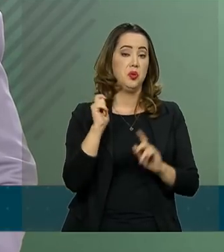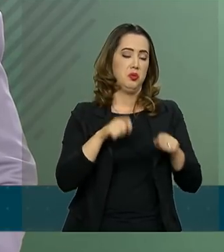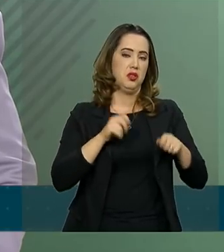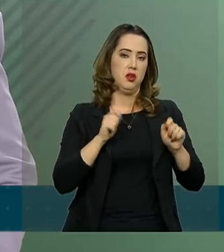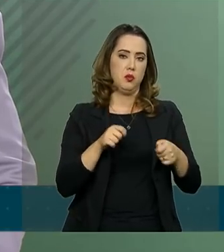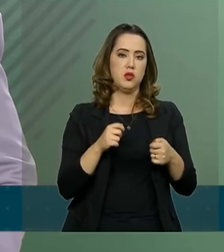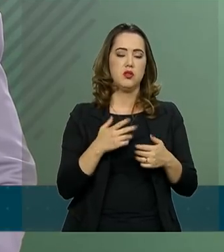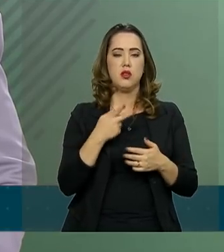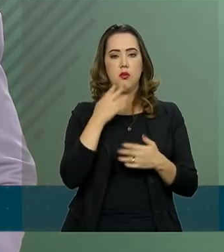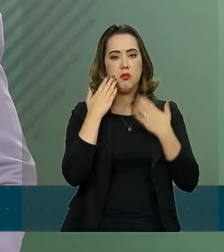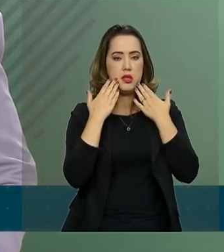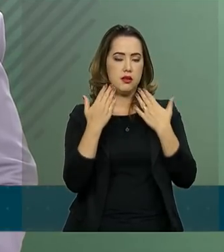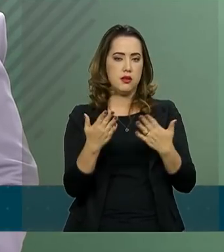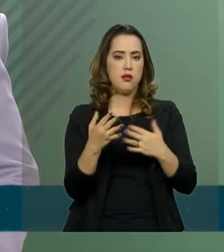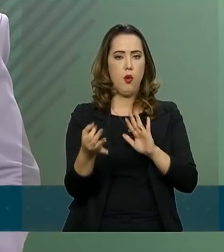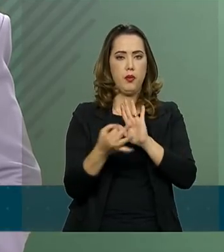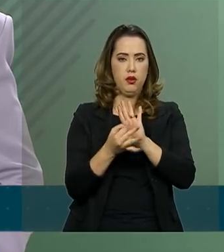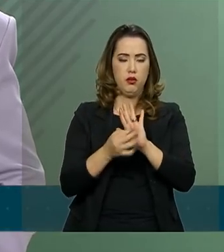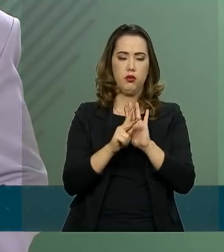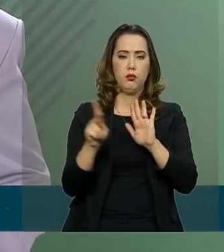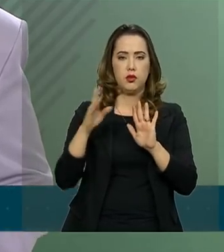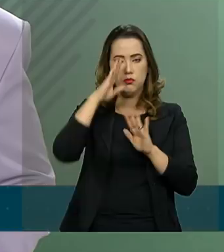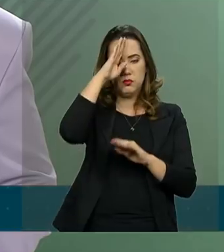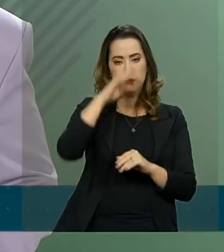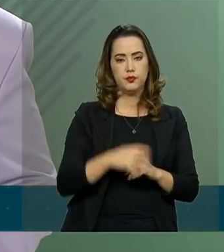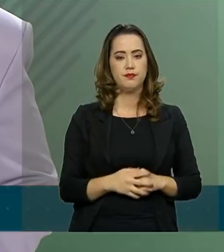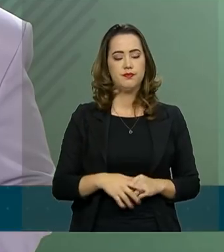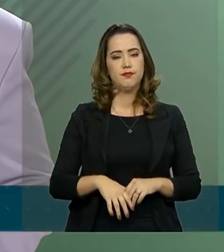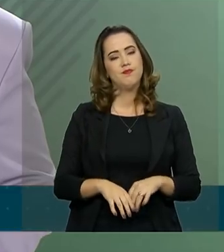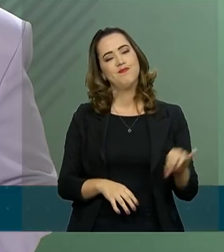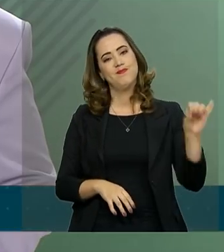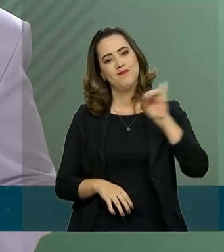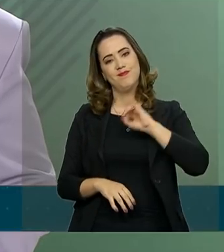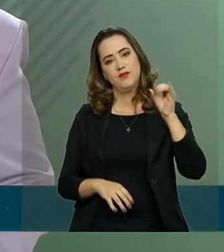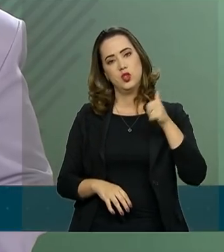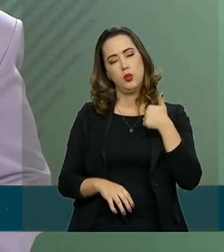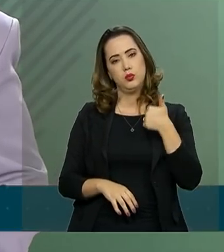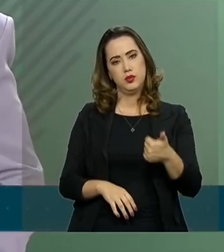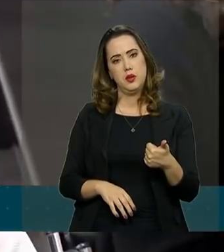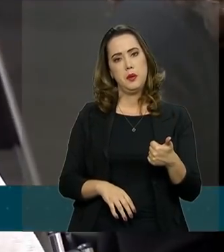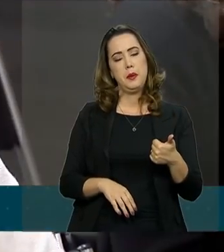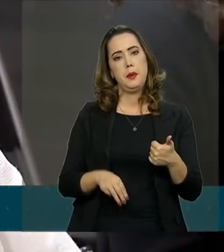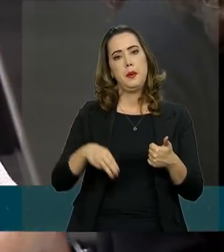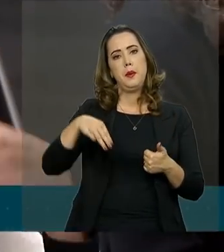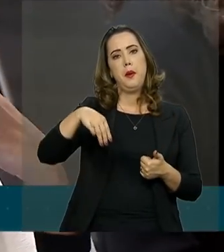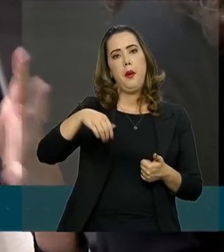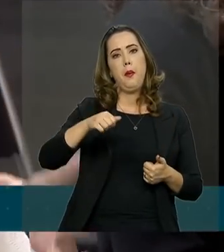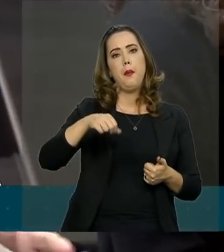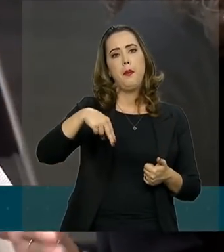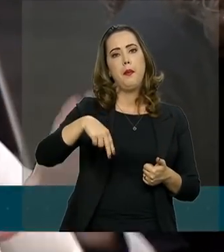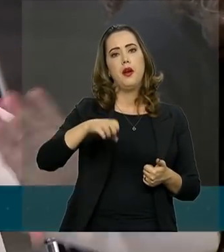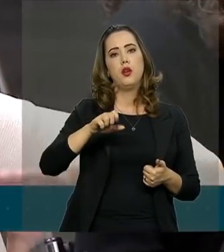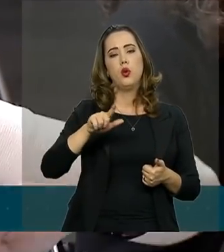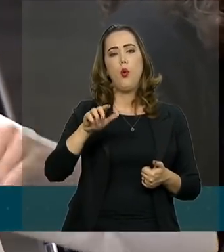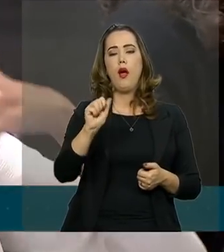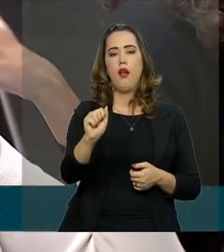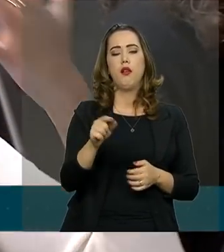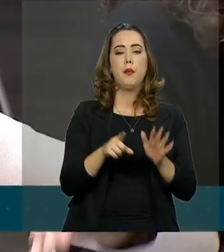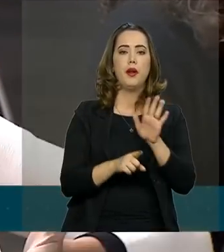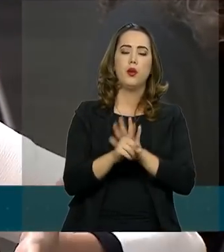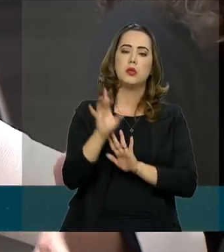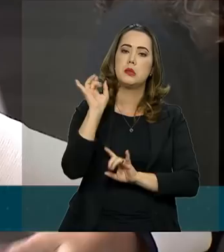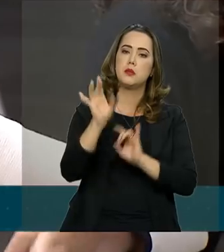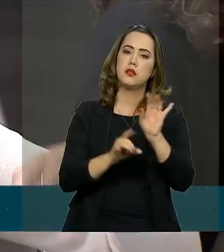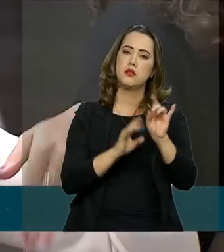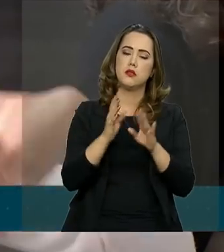oportunidade de colocar a percepção dele. Porta-voz Manuela Buquerque, do Metrópolis. Vou fazer uma pergunta um pouco específica,